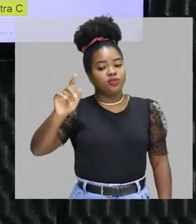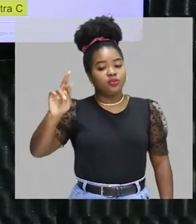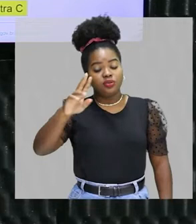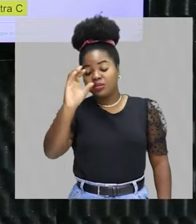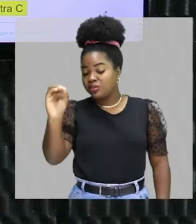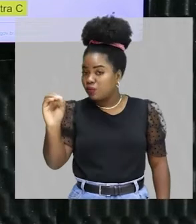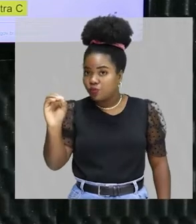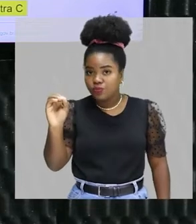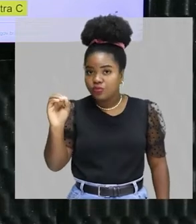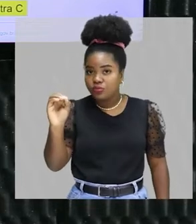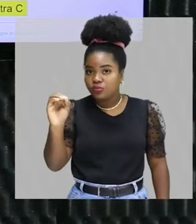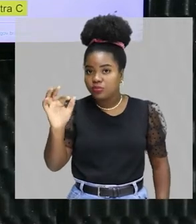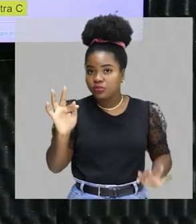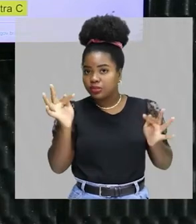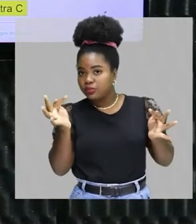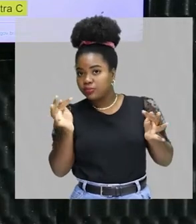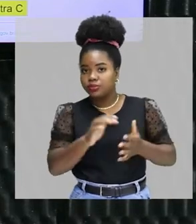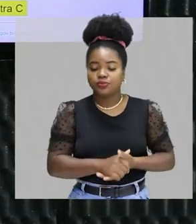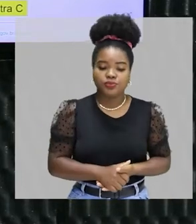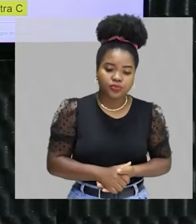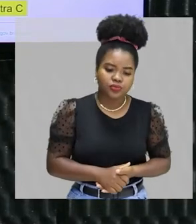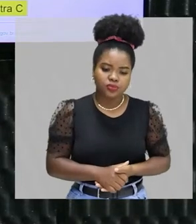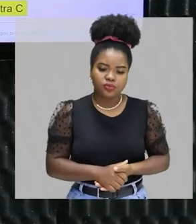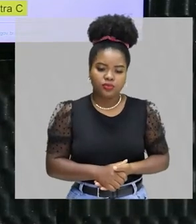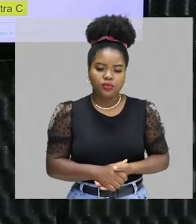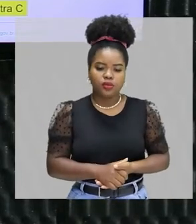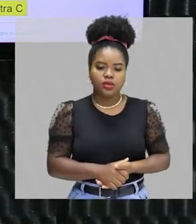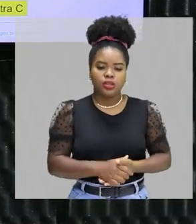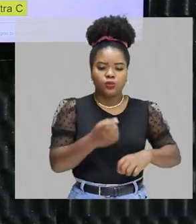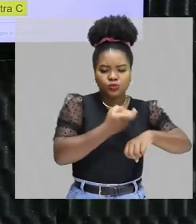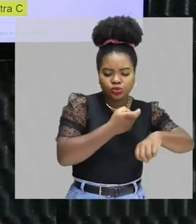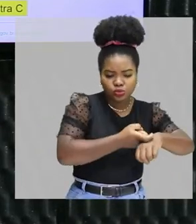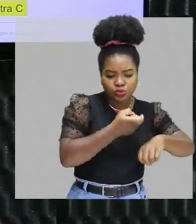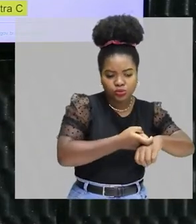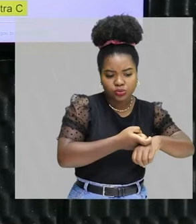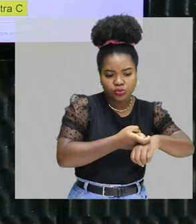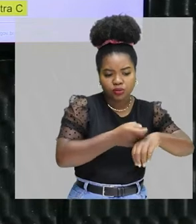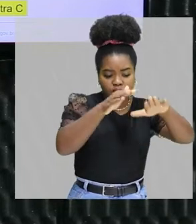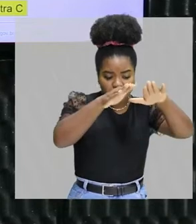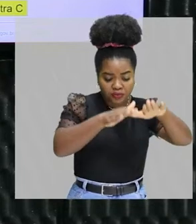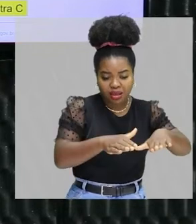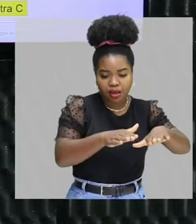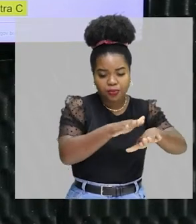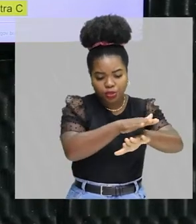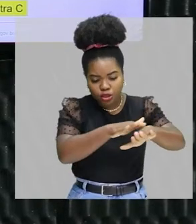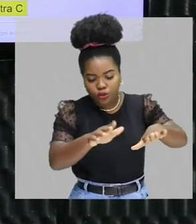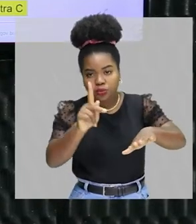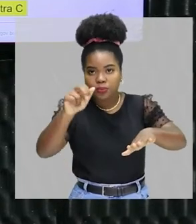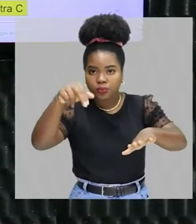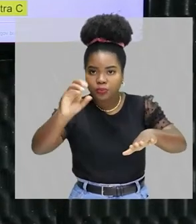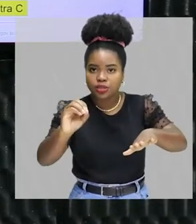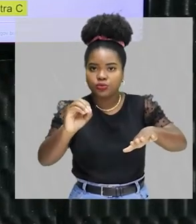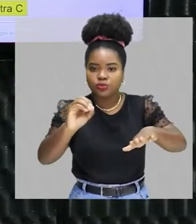filtração. Você está filtrando. Então, aqueles resíduos sólidos, eles vão ficar retidos. No caso,